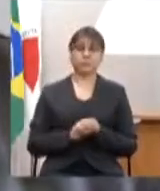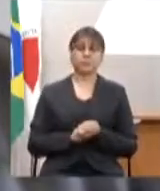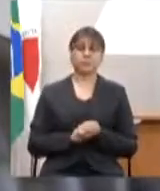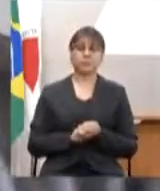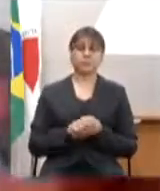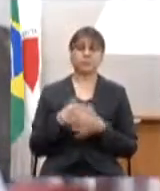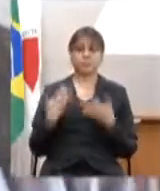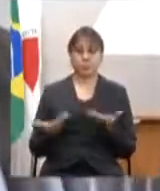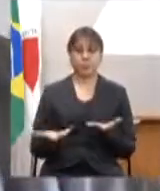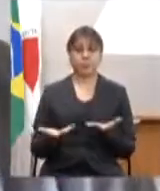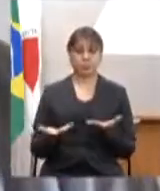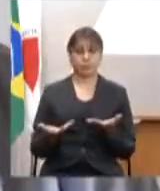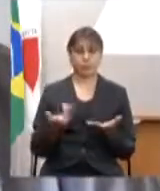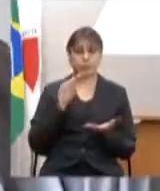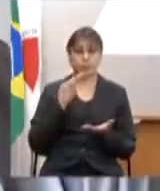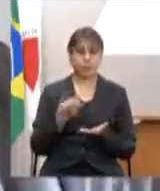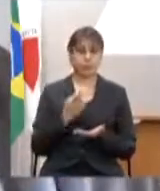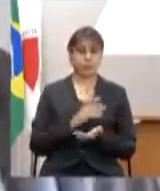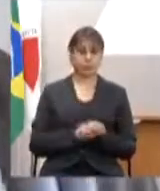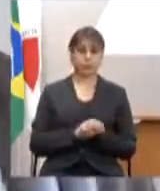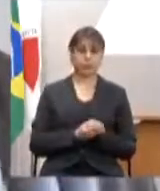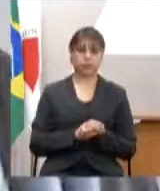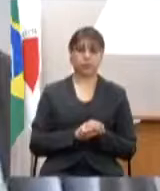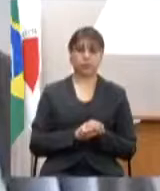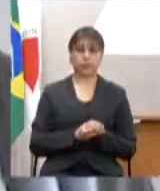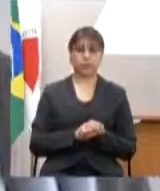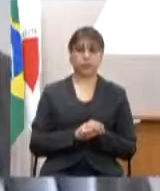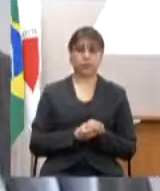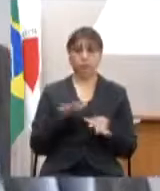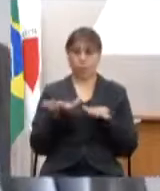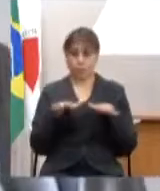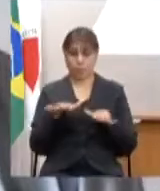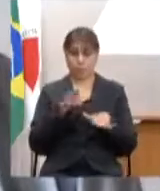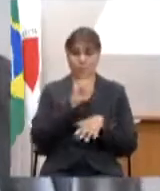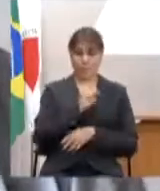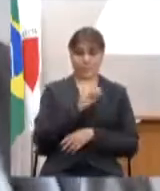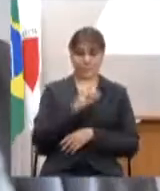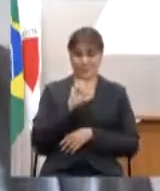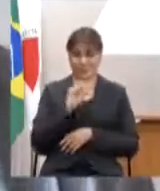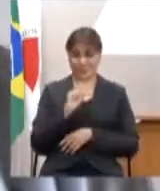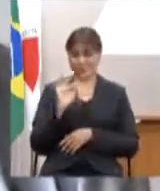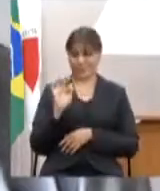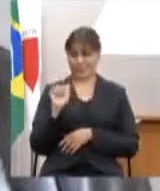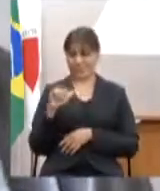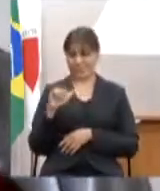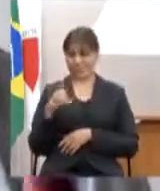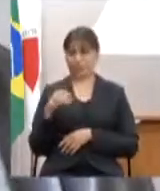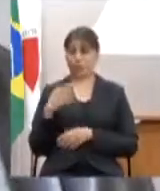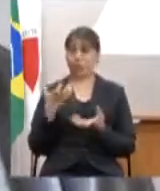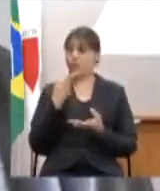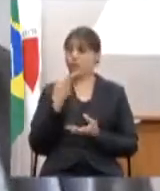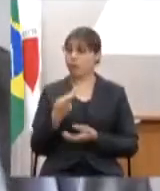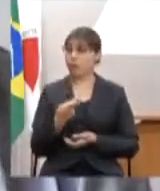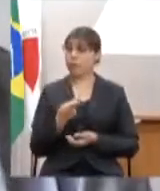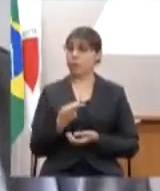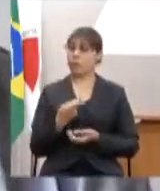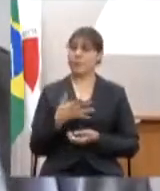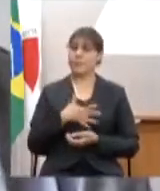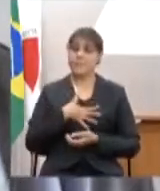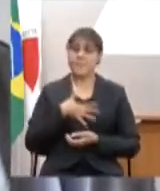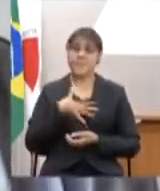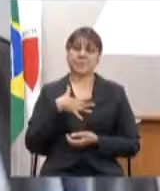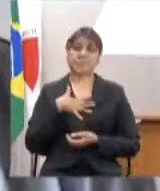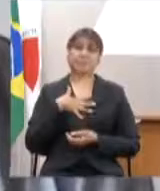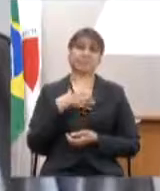para falar a gente já o movimento é assassinado eu gostaria de falar aqui que é um prazer